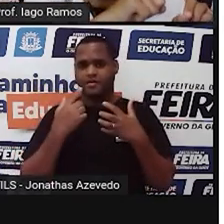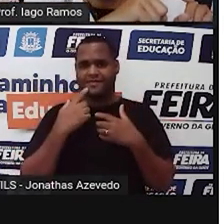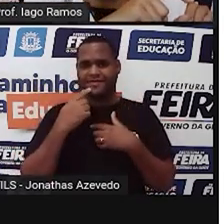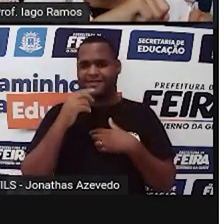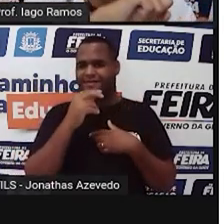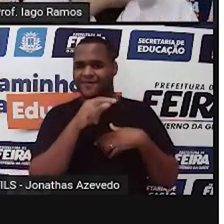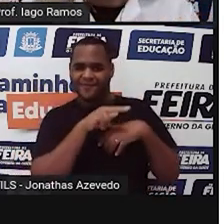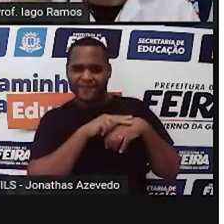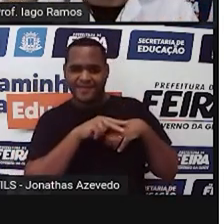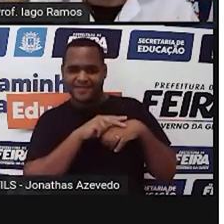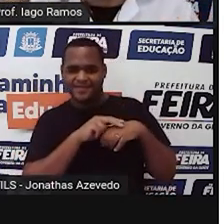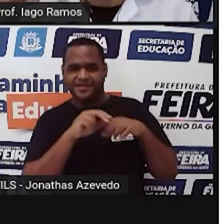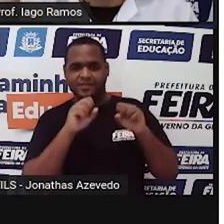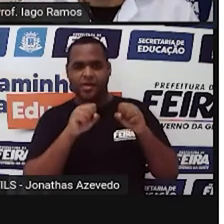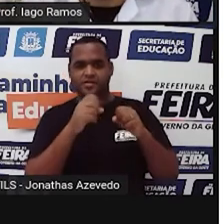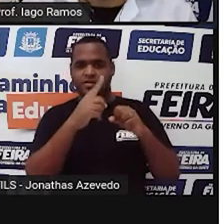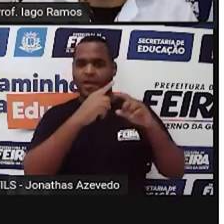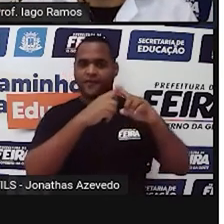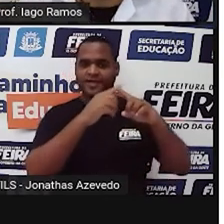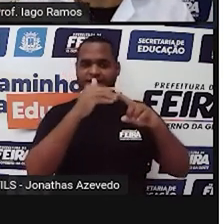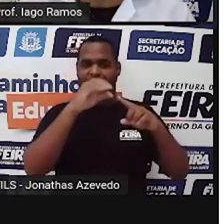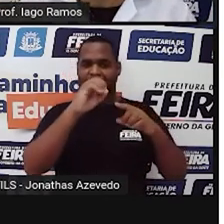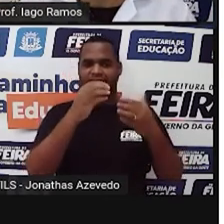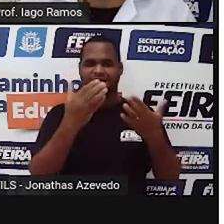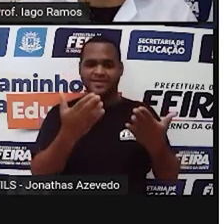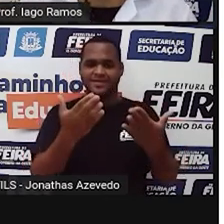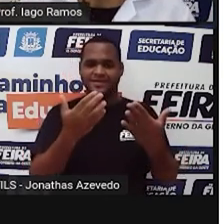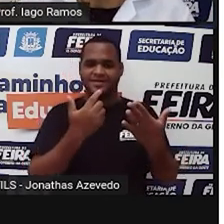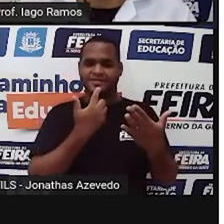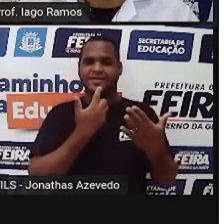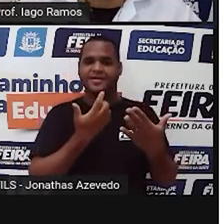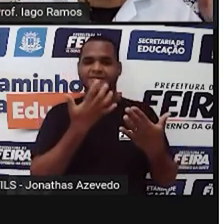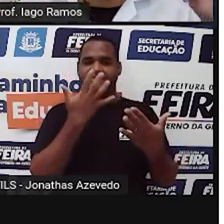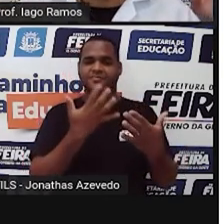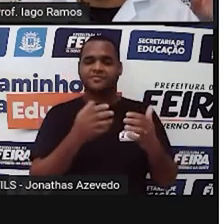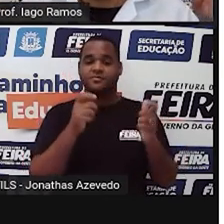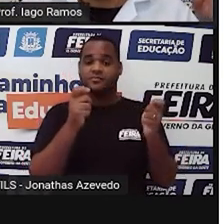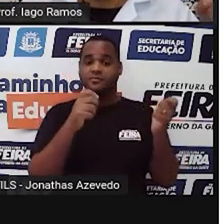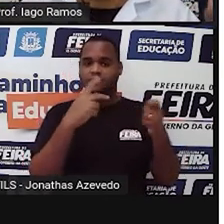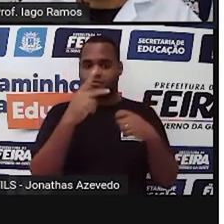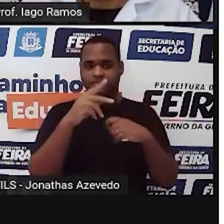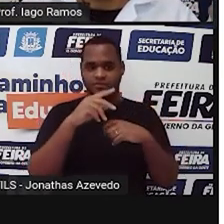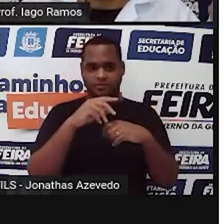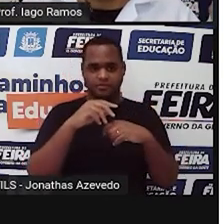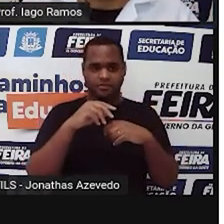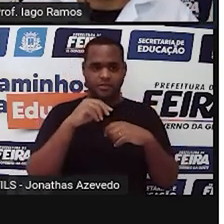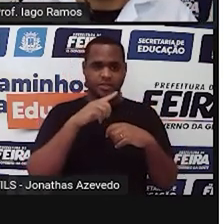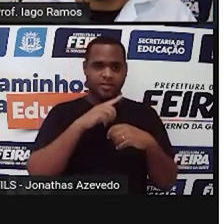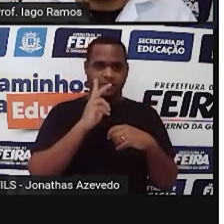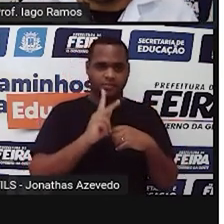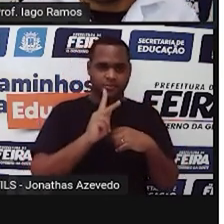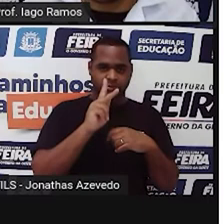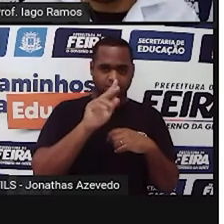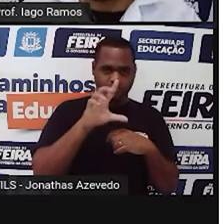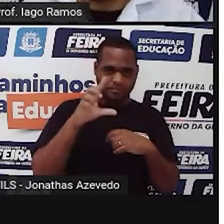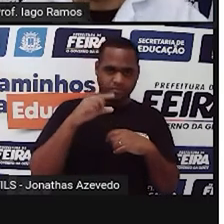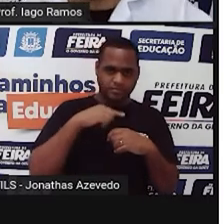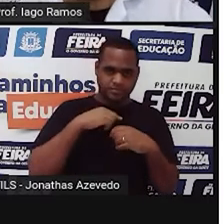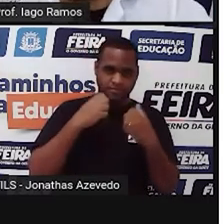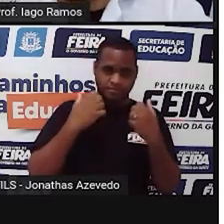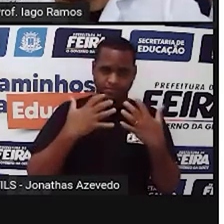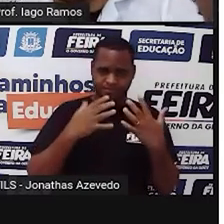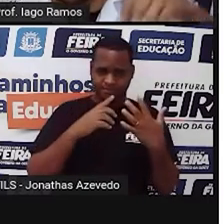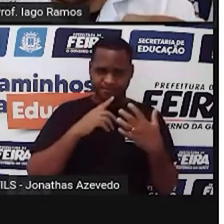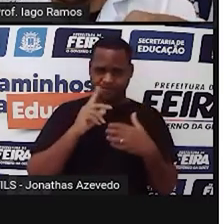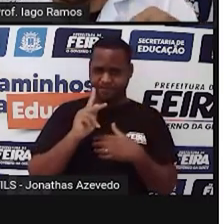quilolitro para o hectolitro. Está dizendo assim, se você pegar uma coisa em quilolitro e quiser mudar